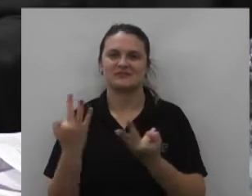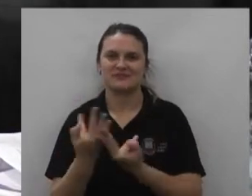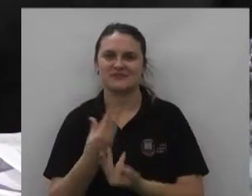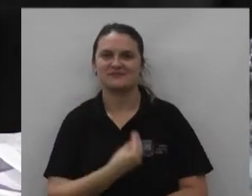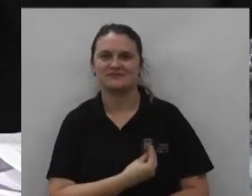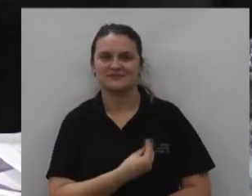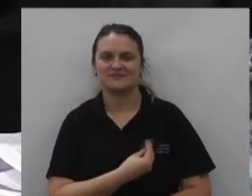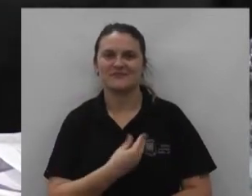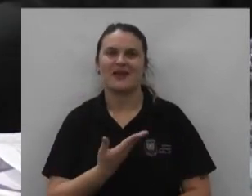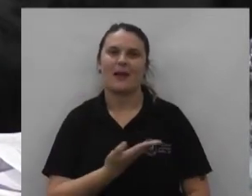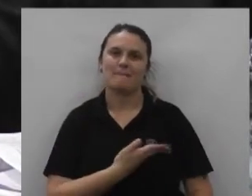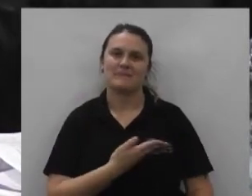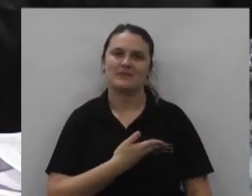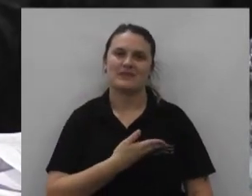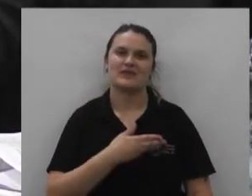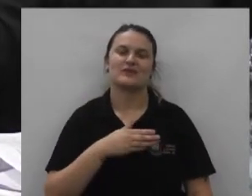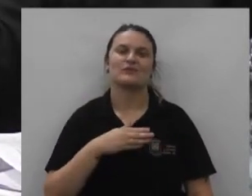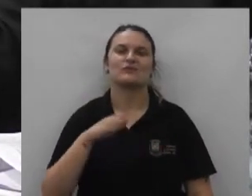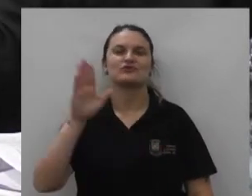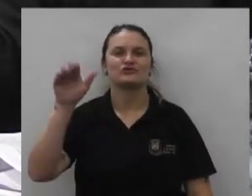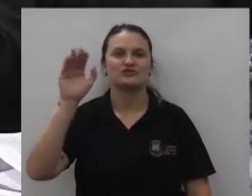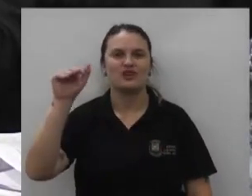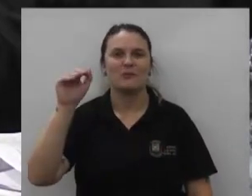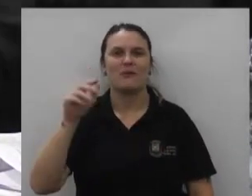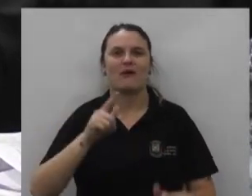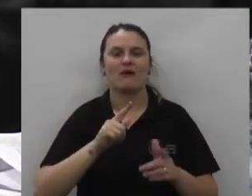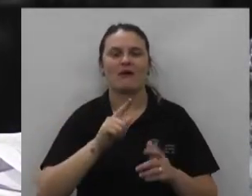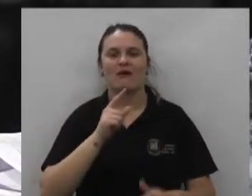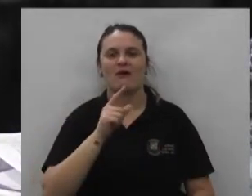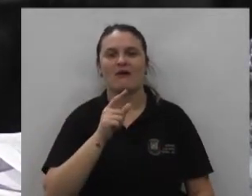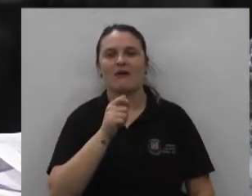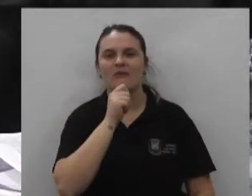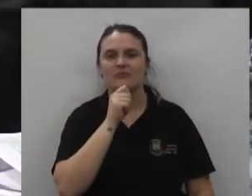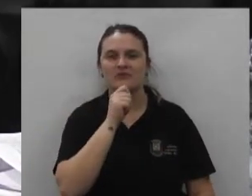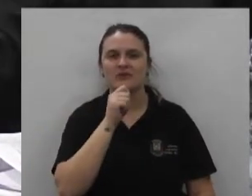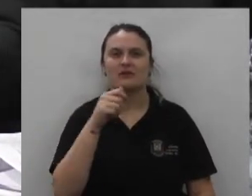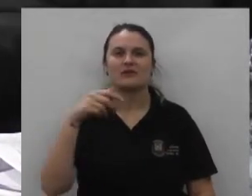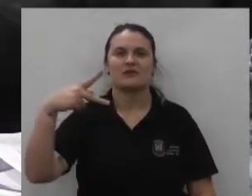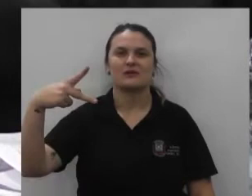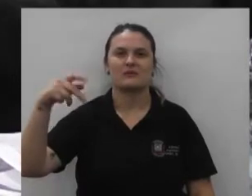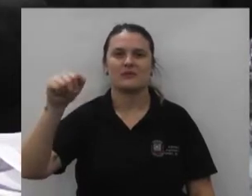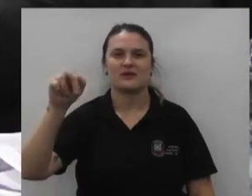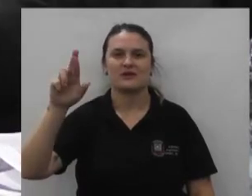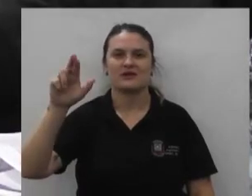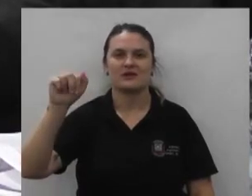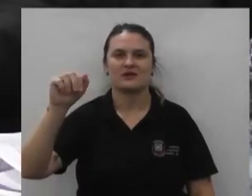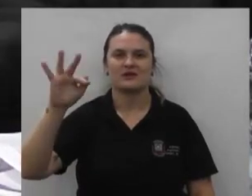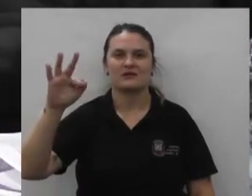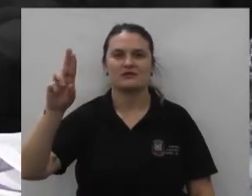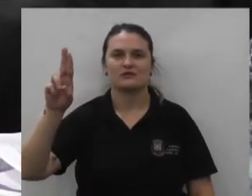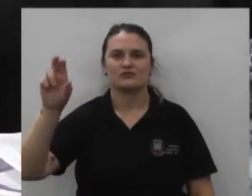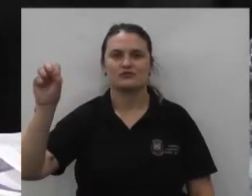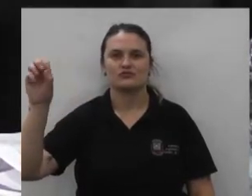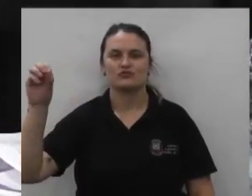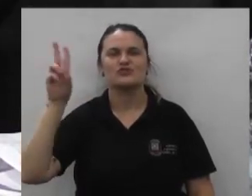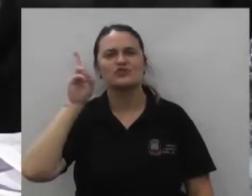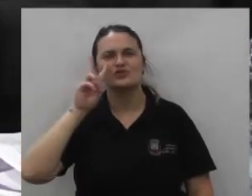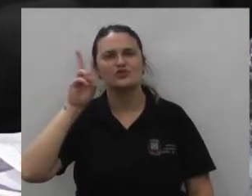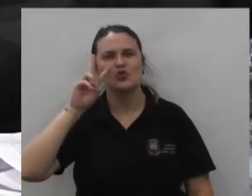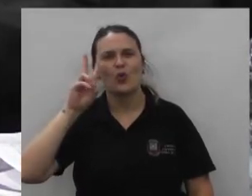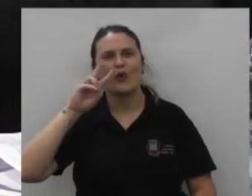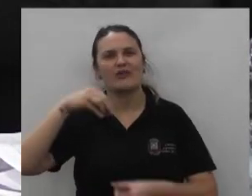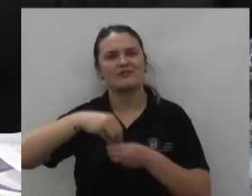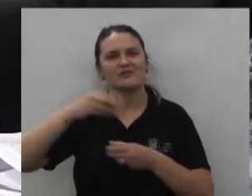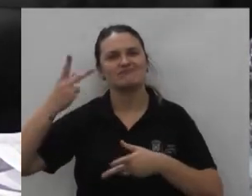nosso amigo parafuso que também foi vereador nessa casa de leis o PTB também na sua história